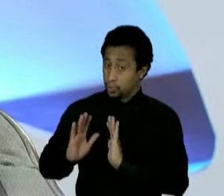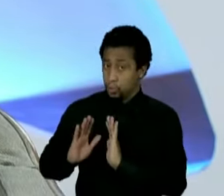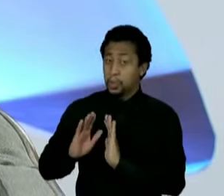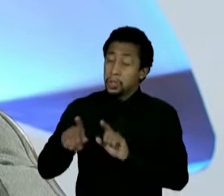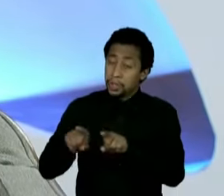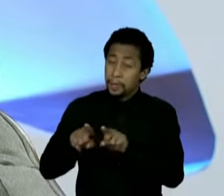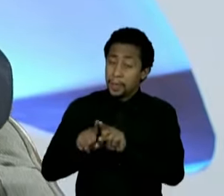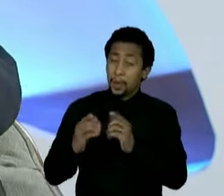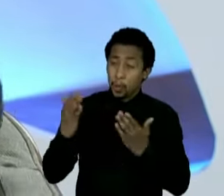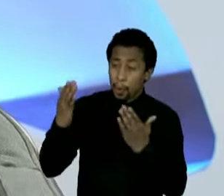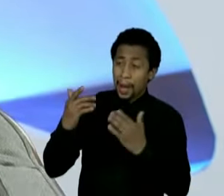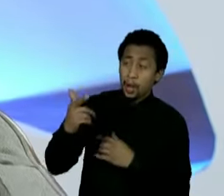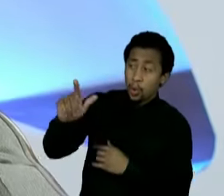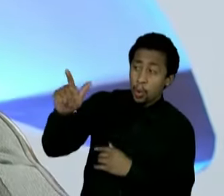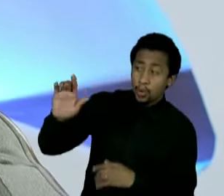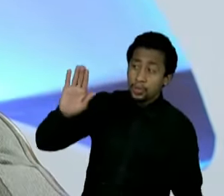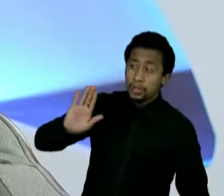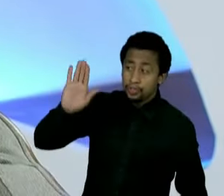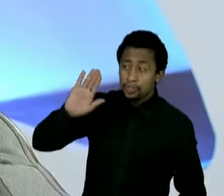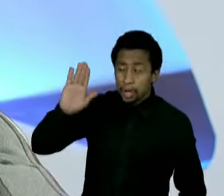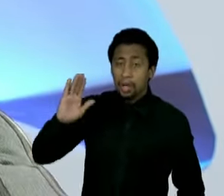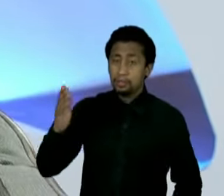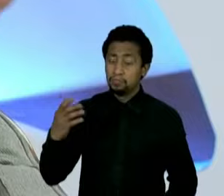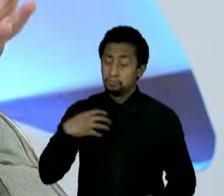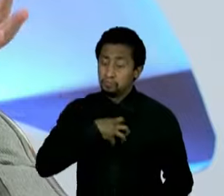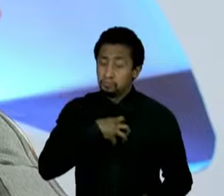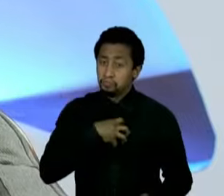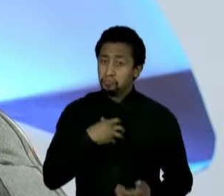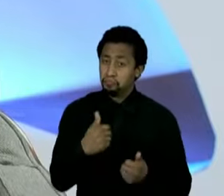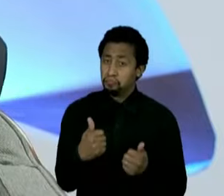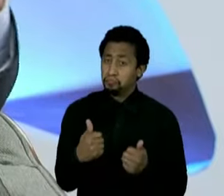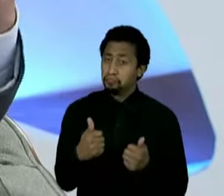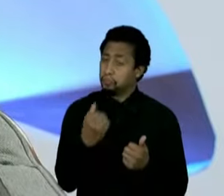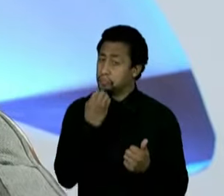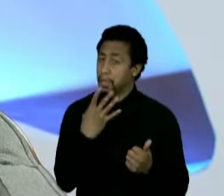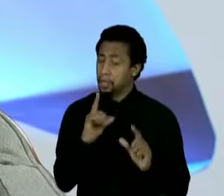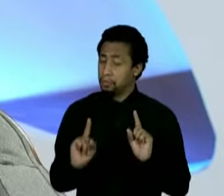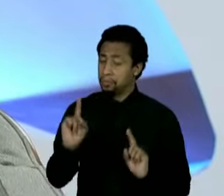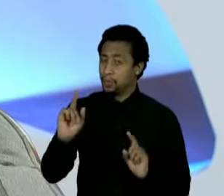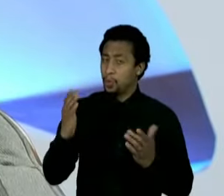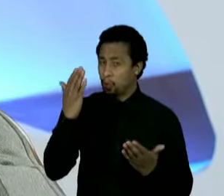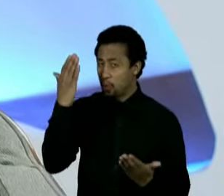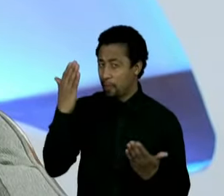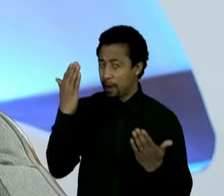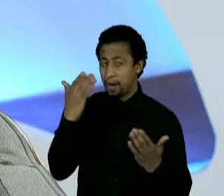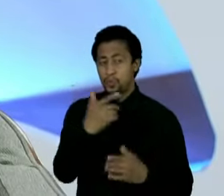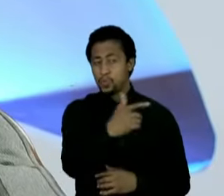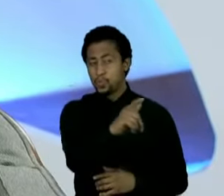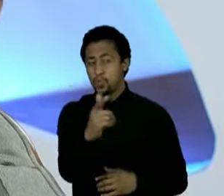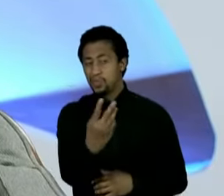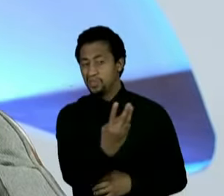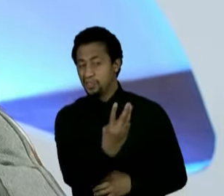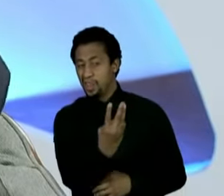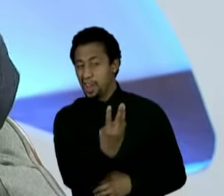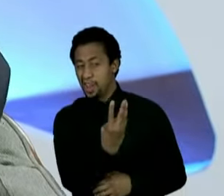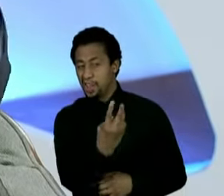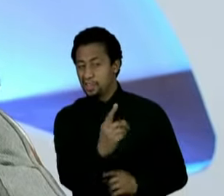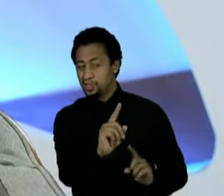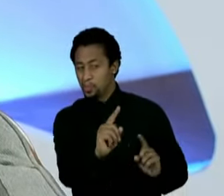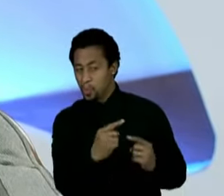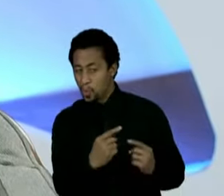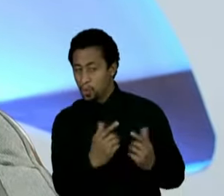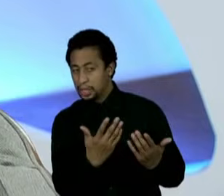me sinto um pouco mais prático, talvez menos teórico do que os outros três candidatos, que são meus adversários